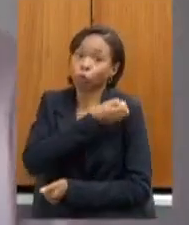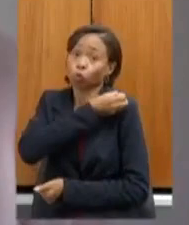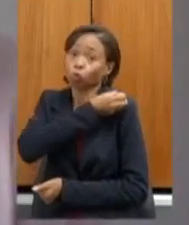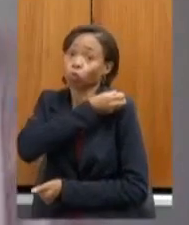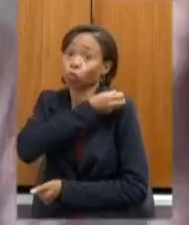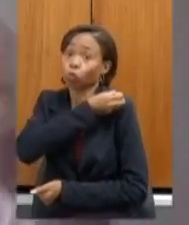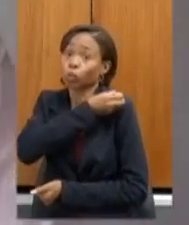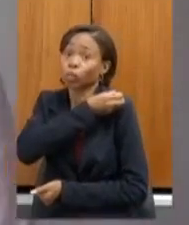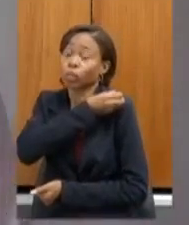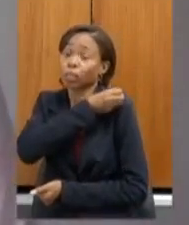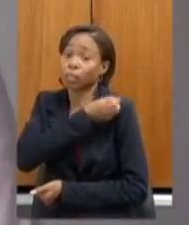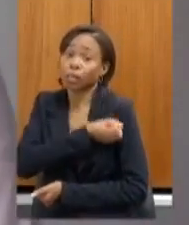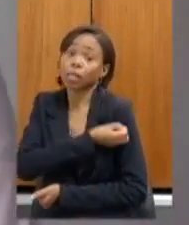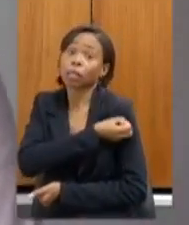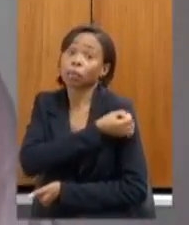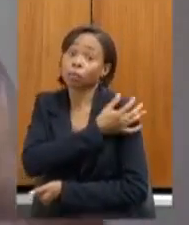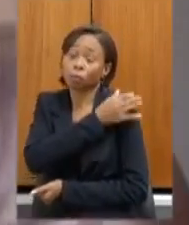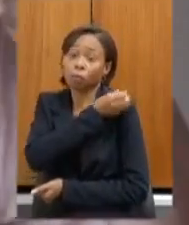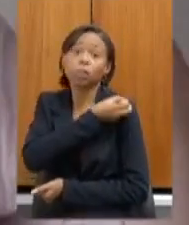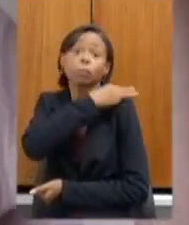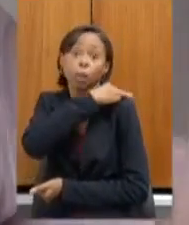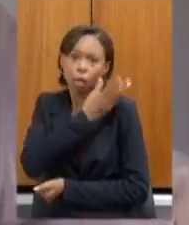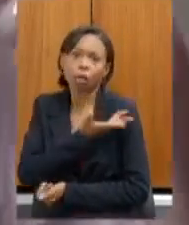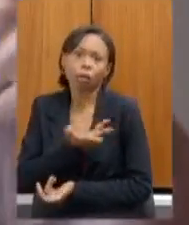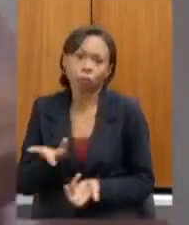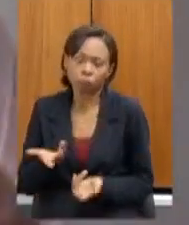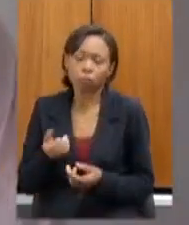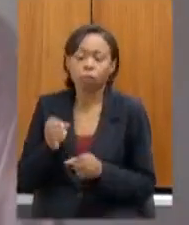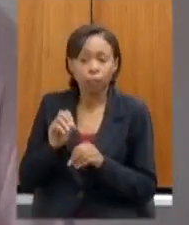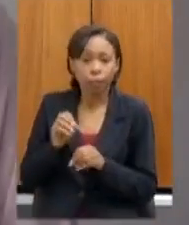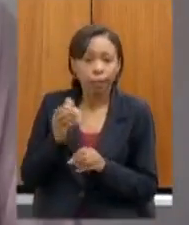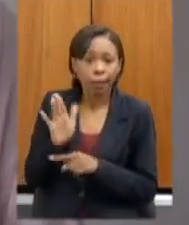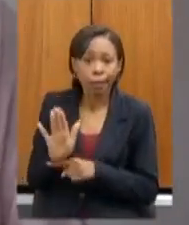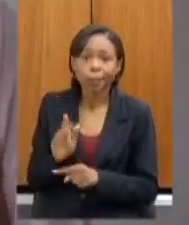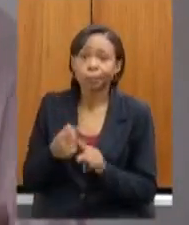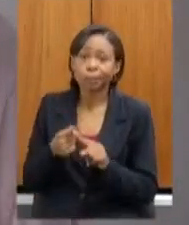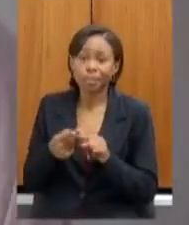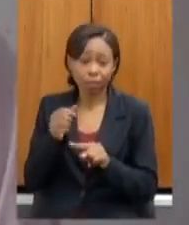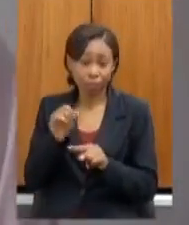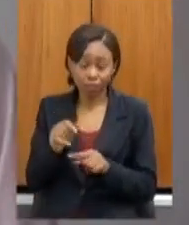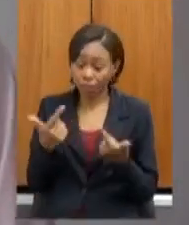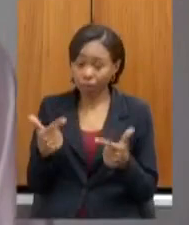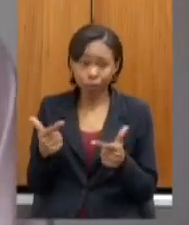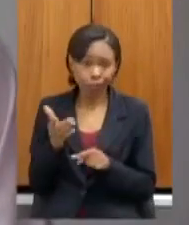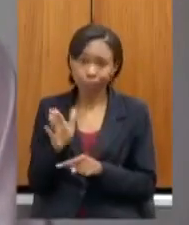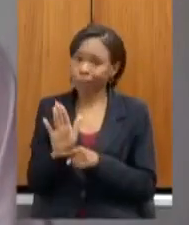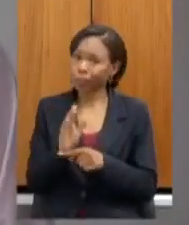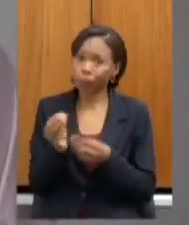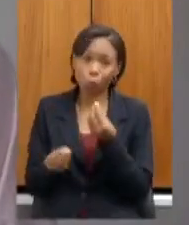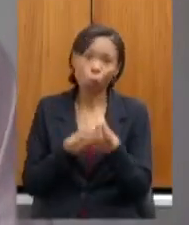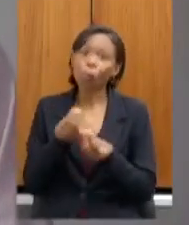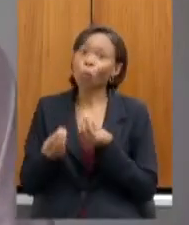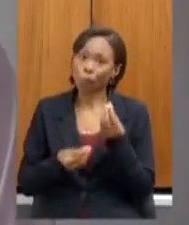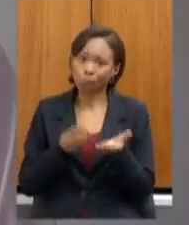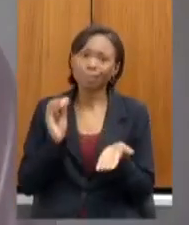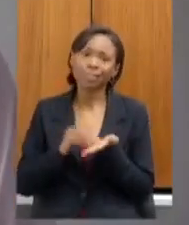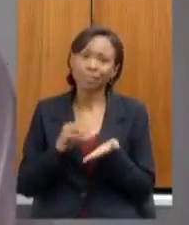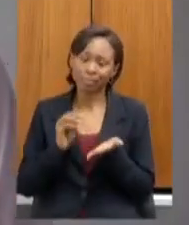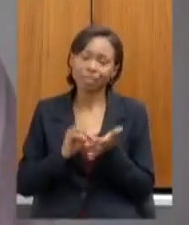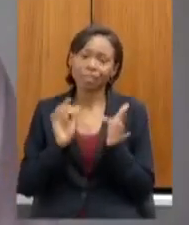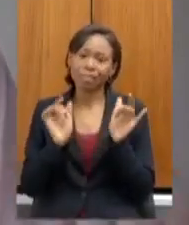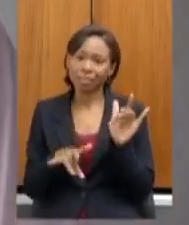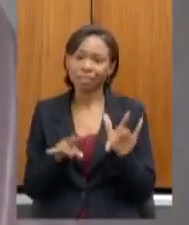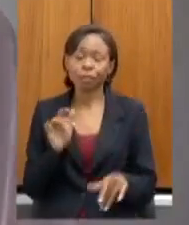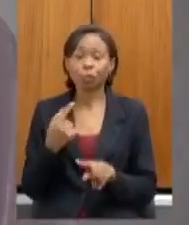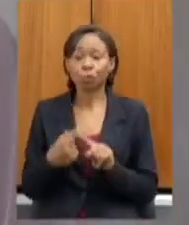bater num ponto que a senhora também colocou que é o alto deslocamento muito extenso dos alunos de ensino médio por conta da falta